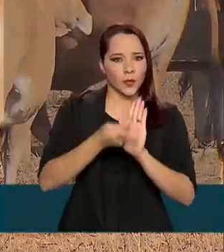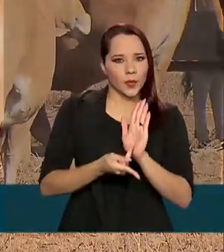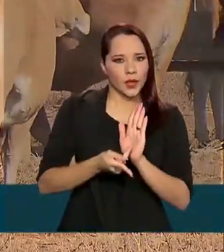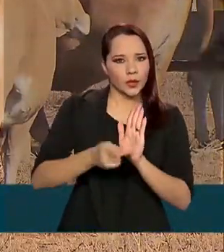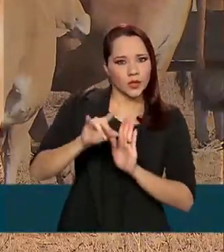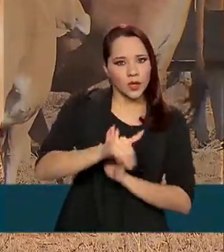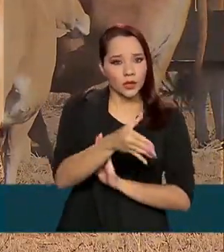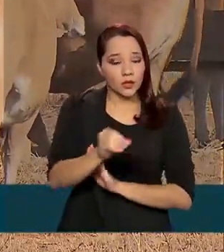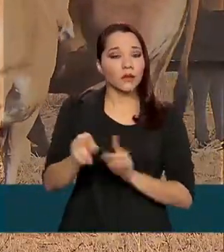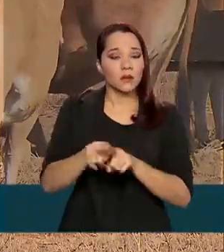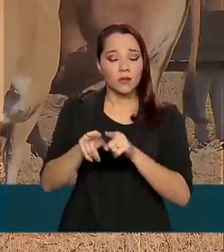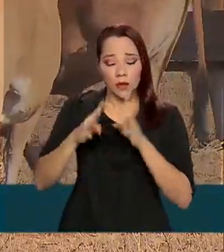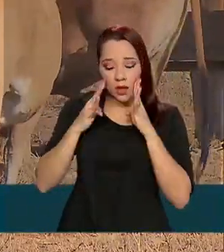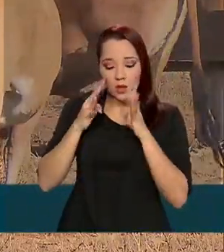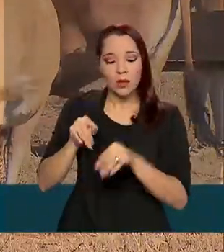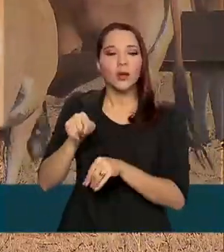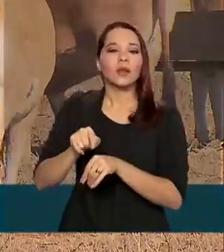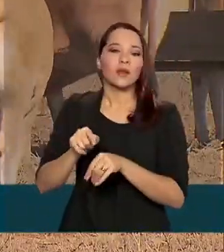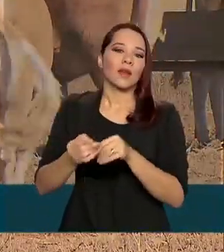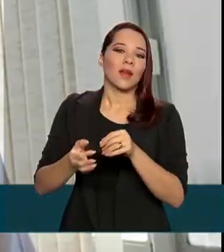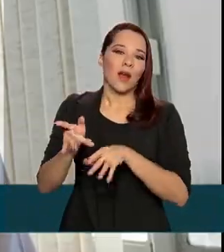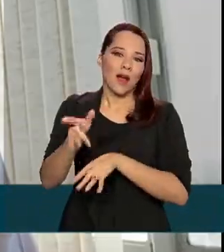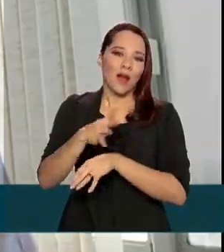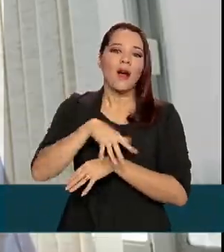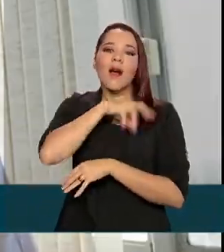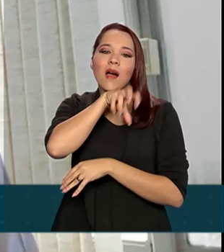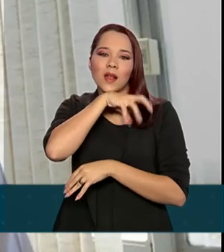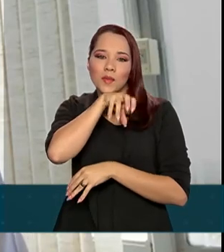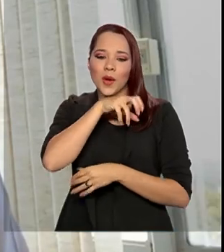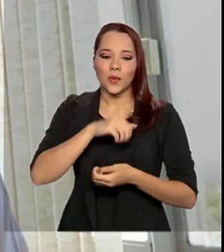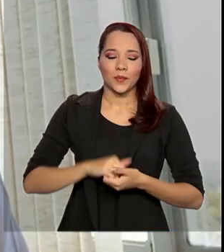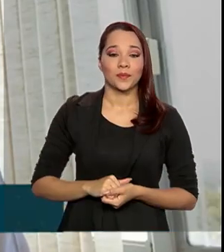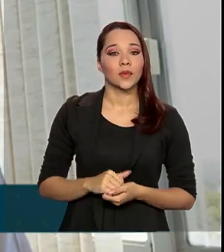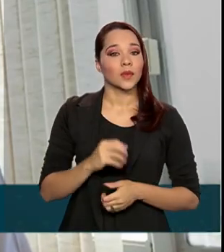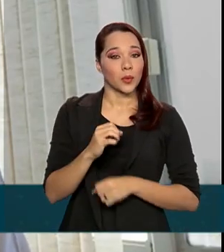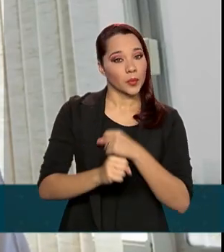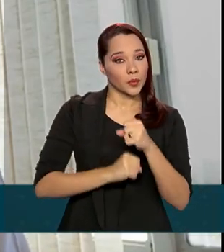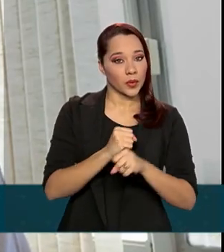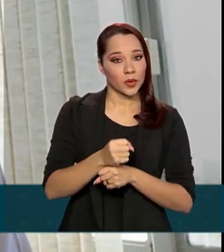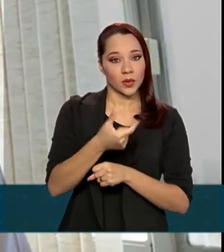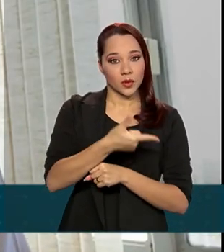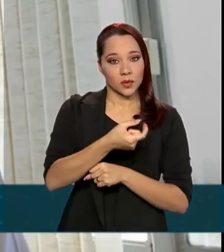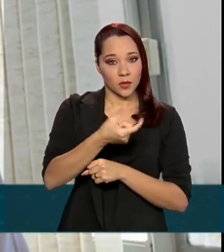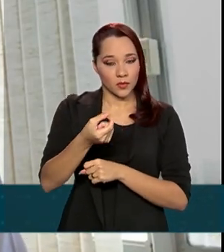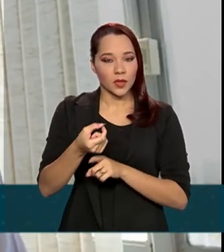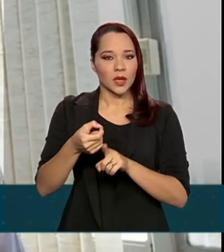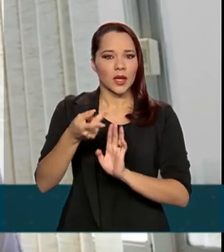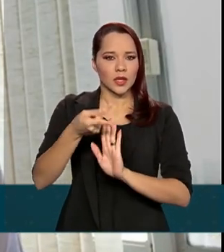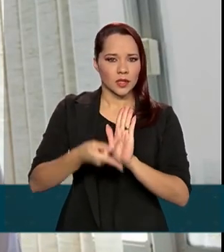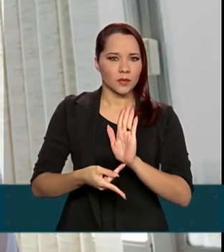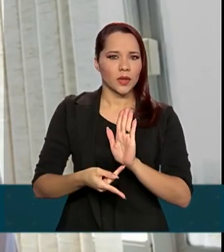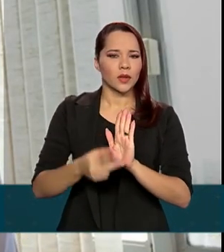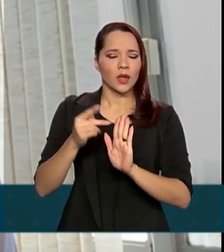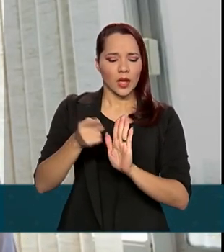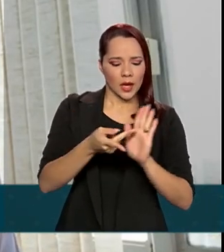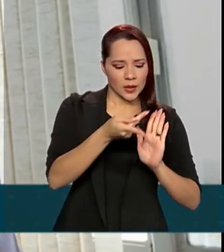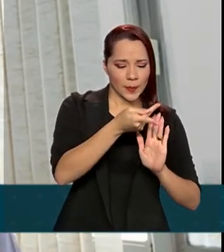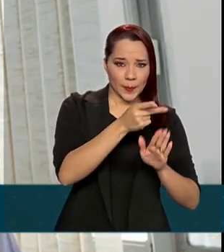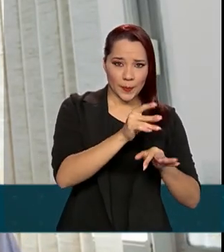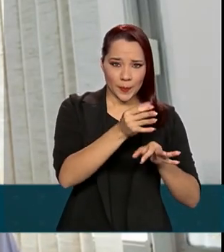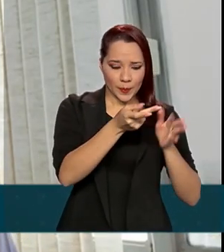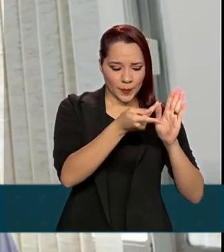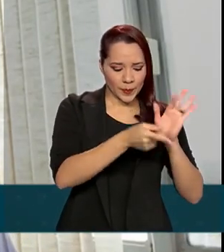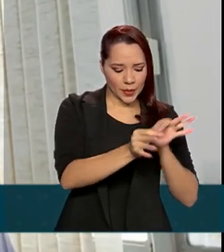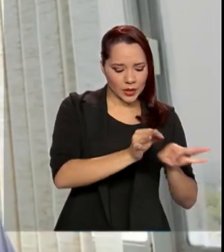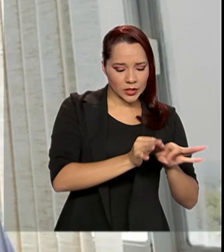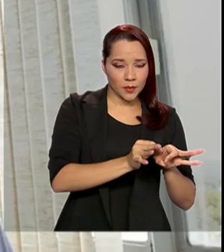também atende a criações de animais. Para o ano de 2020, o plano Agro Nordeste sai da sua fase de planejamento e